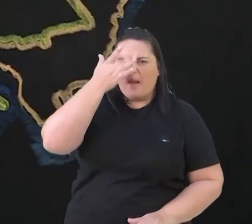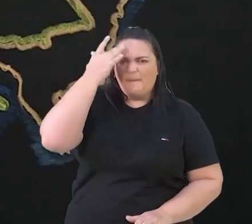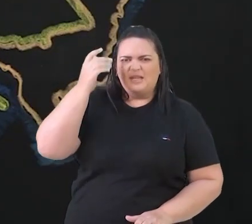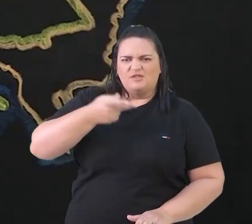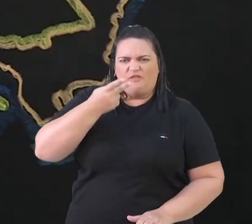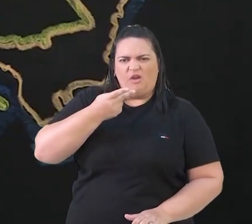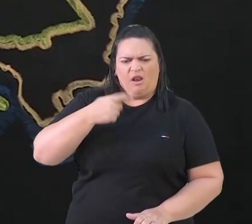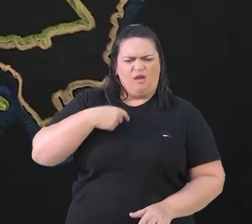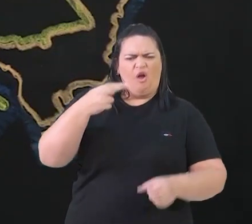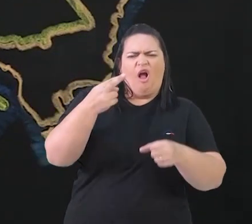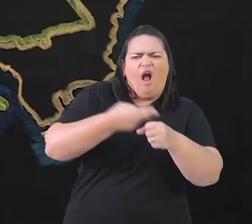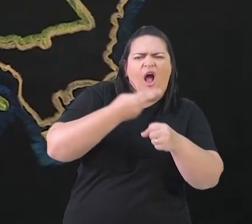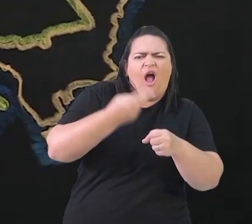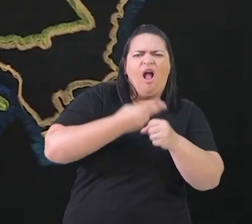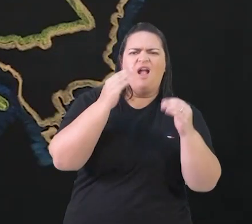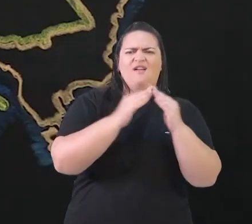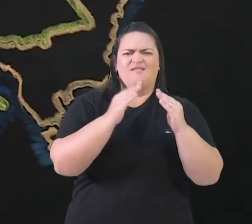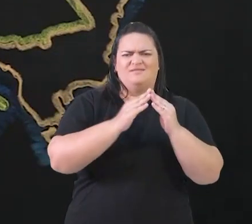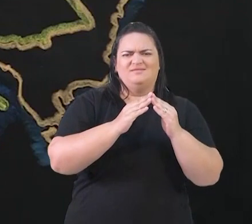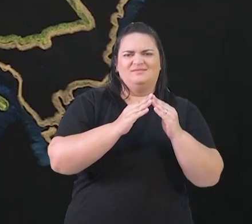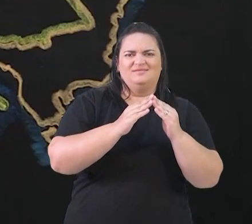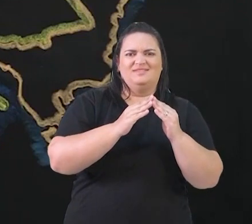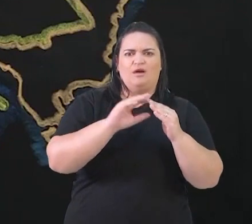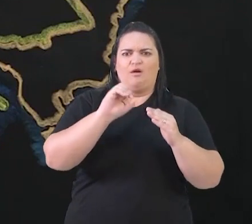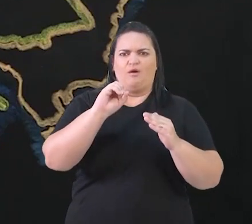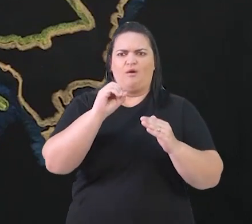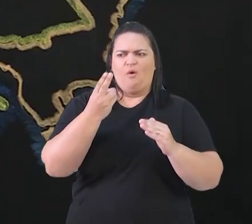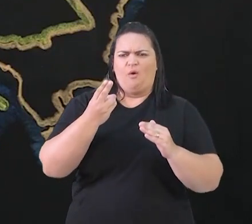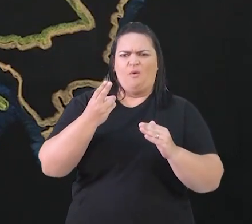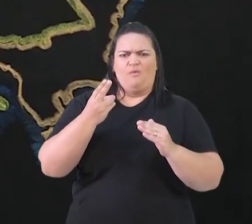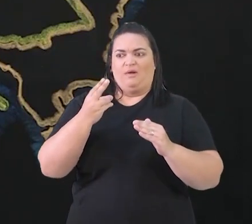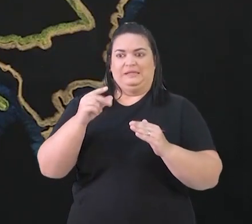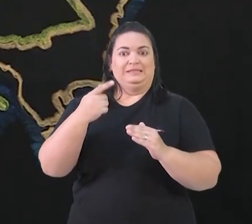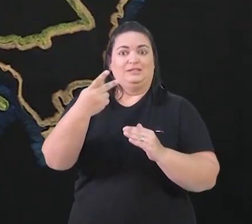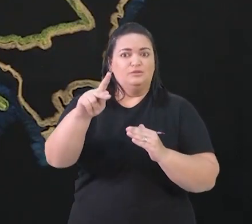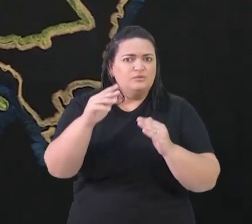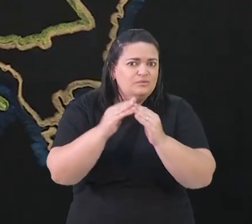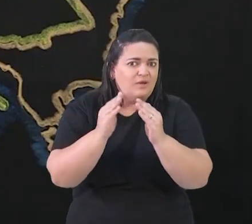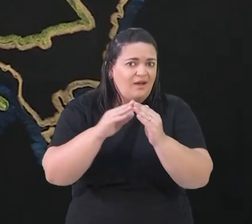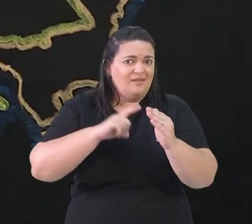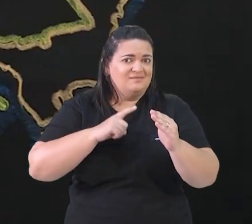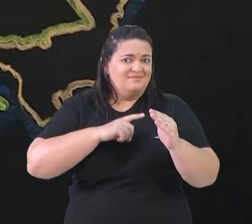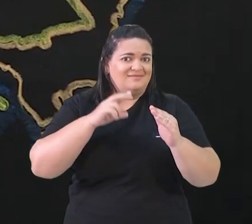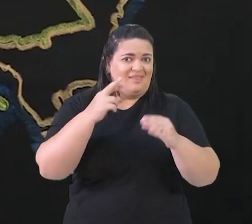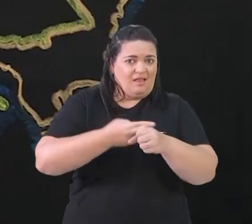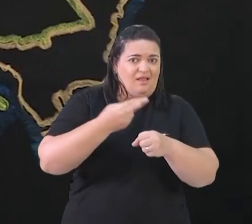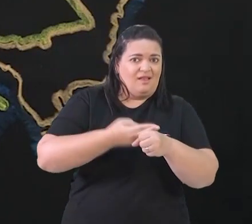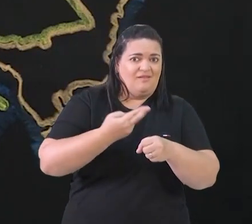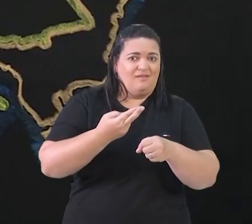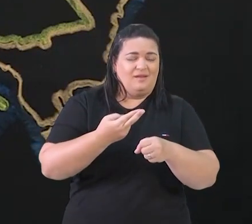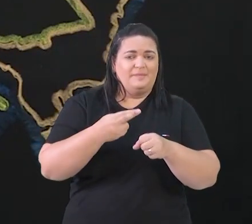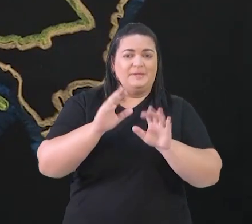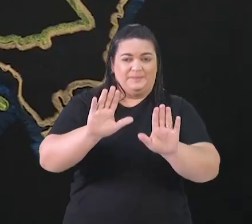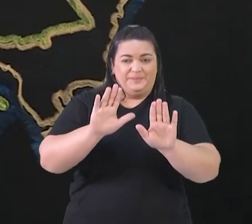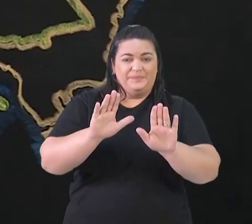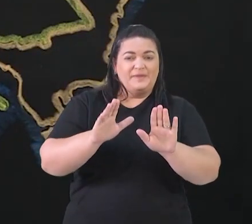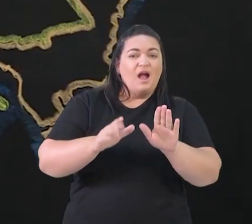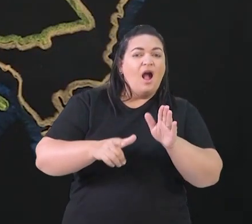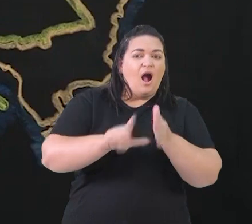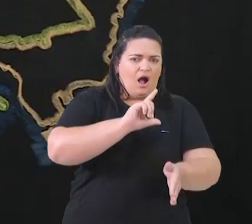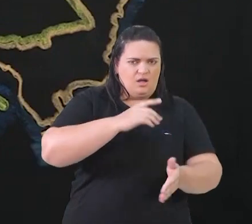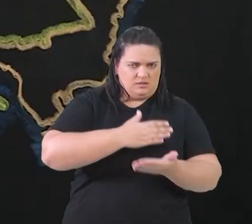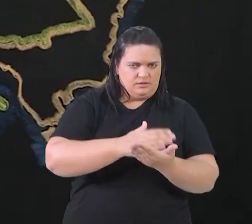ia fazer uma reforma em casa ou algo do tipo? Na sua própria casa já pode ter tido uma reforma? Então, normalmente a gente usa essa